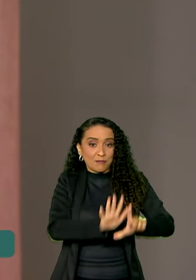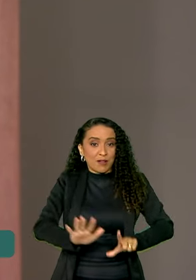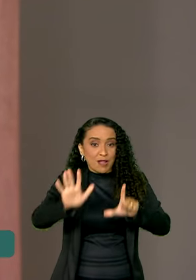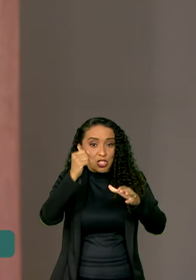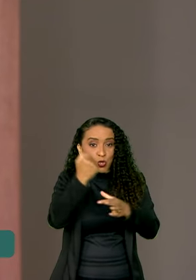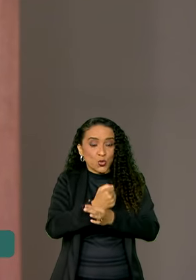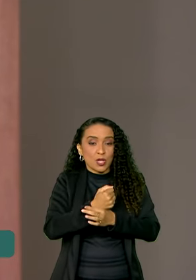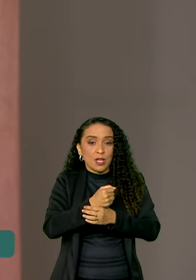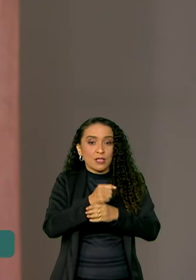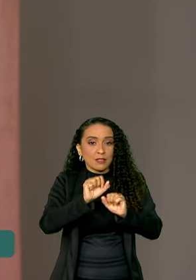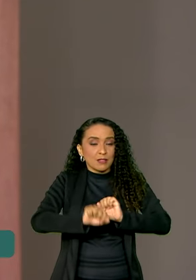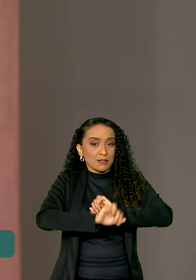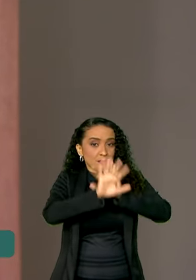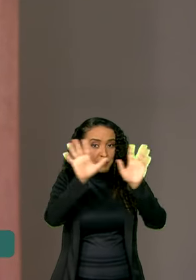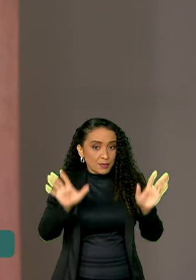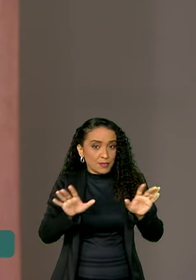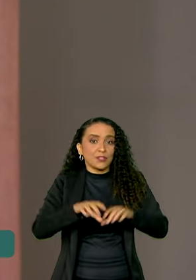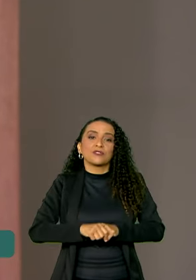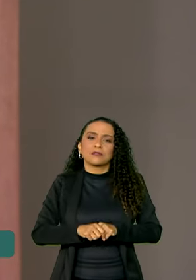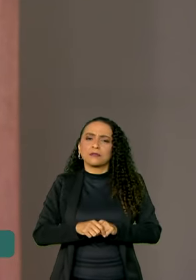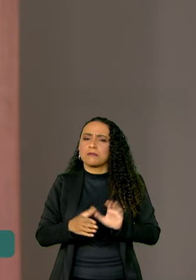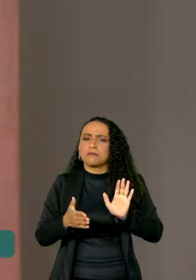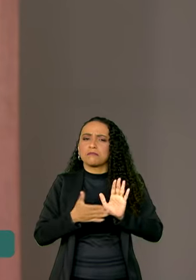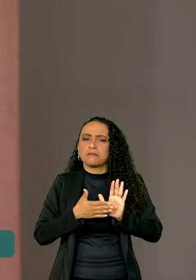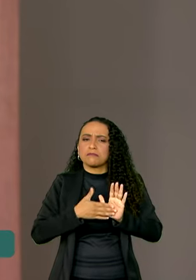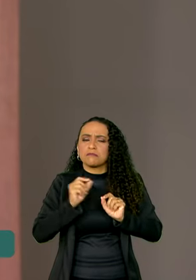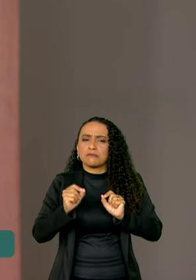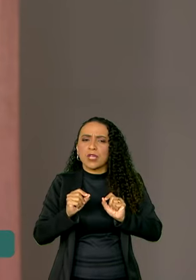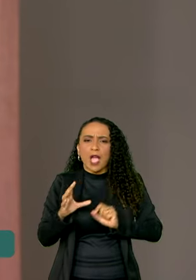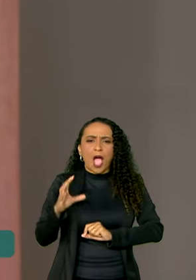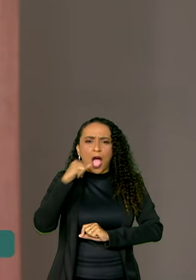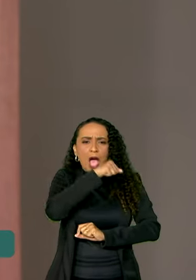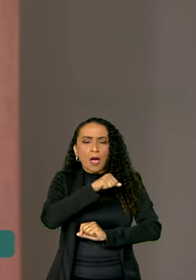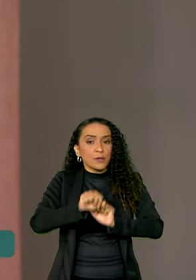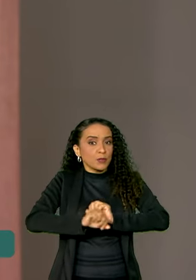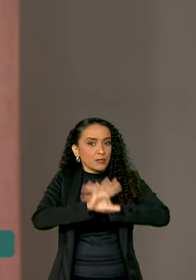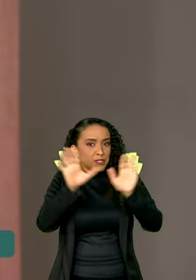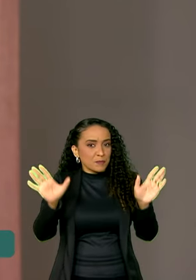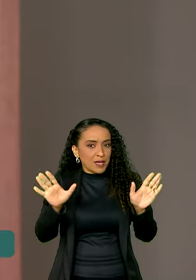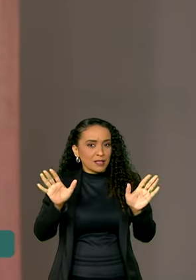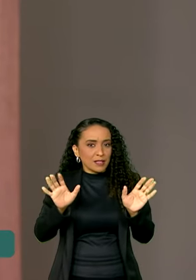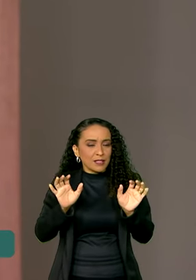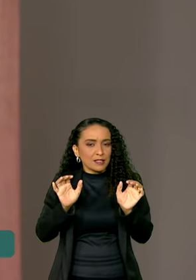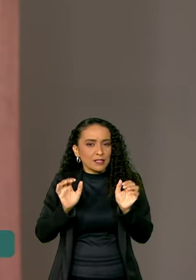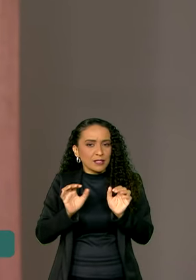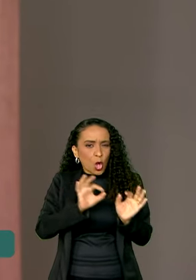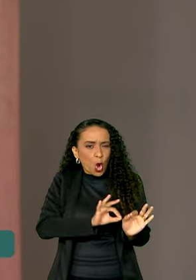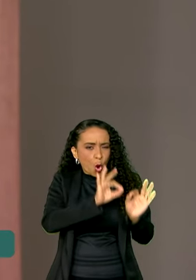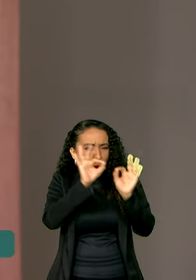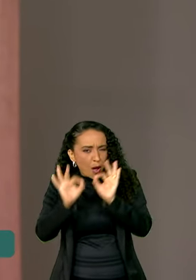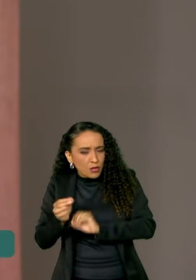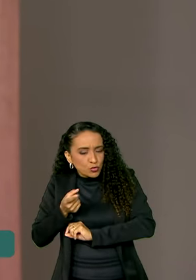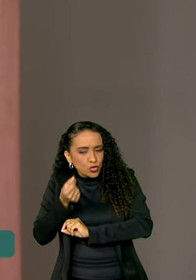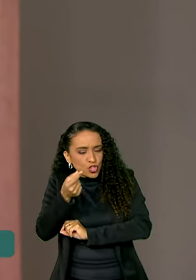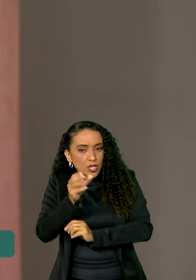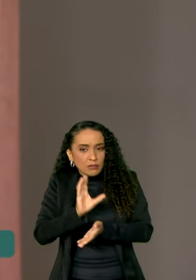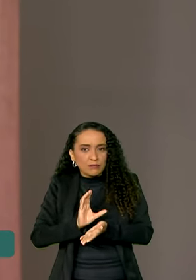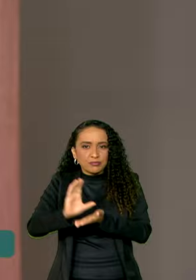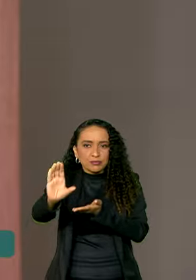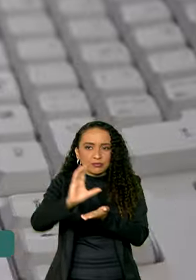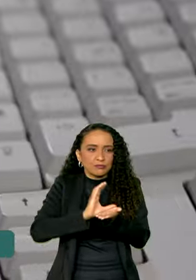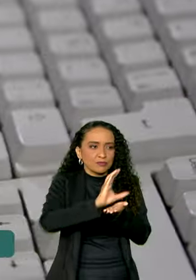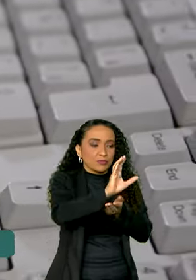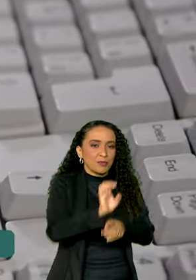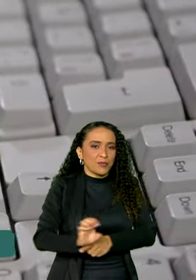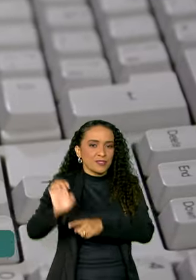Segurança Transparente, que promete mais agilidade e transparência no acompanhamento do dinheiro enviado aos estados.